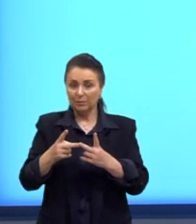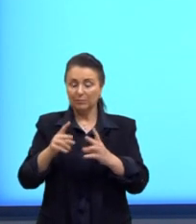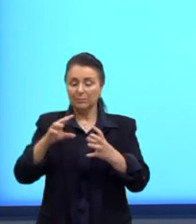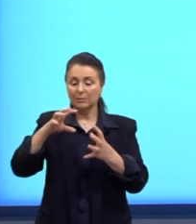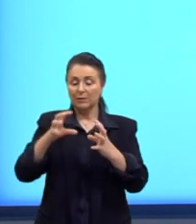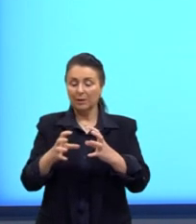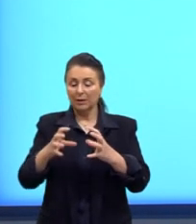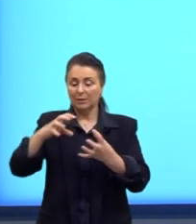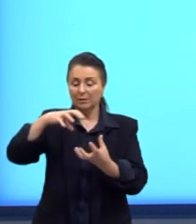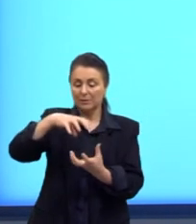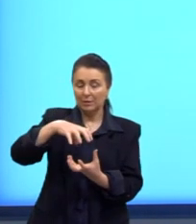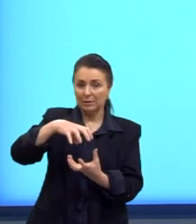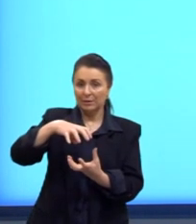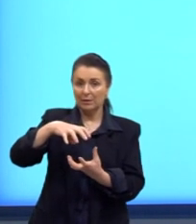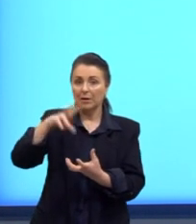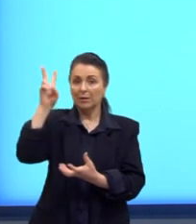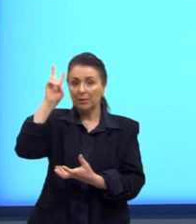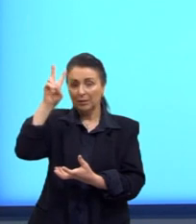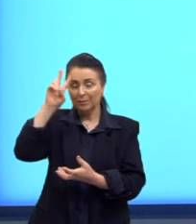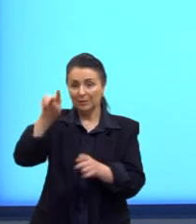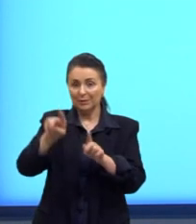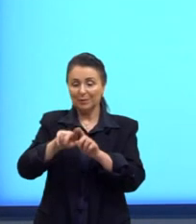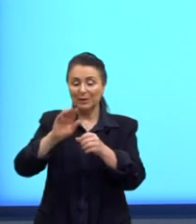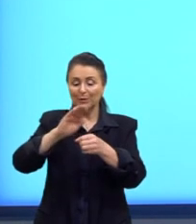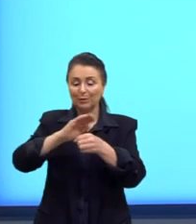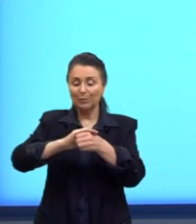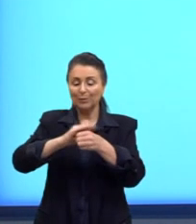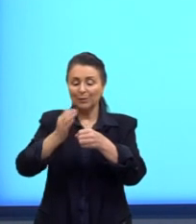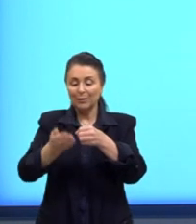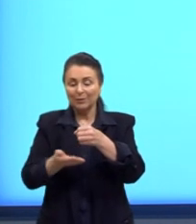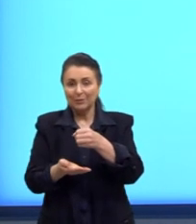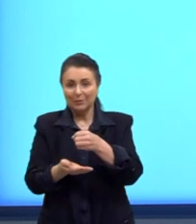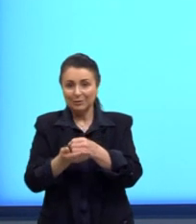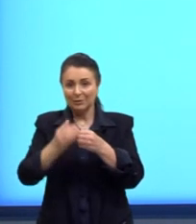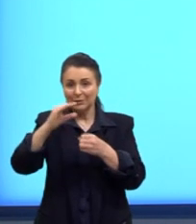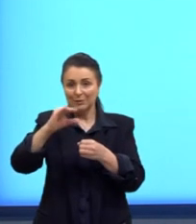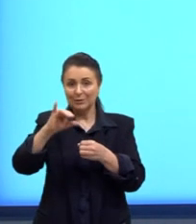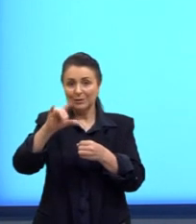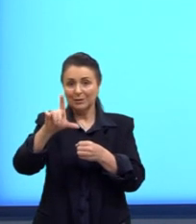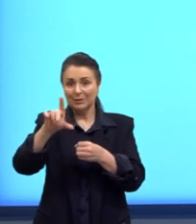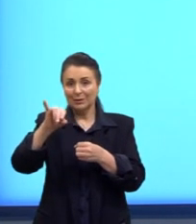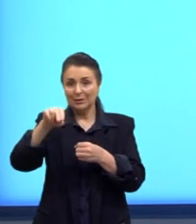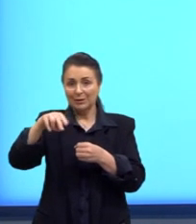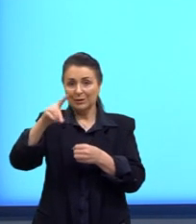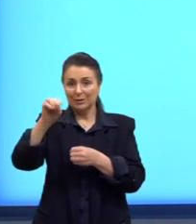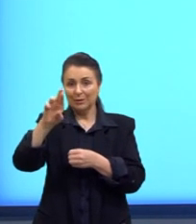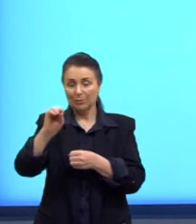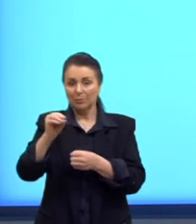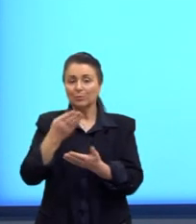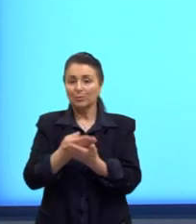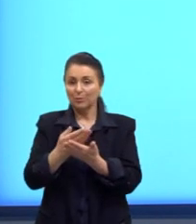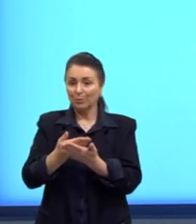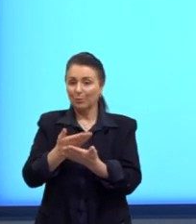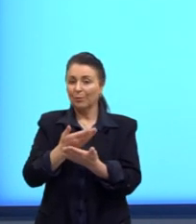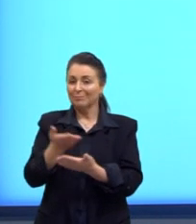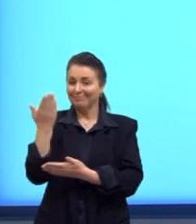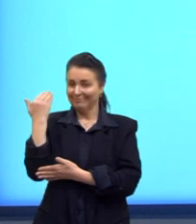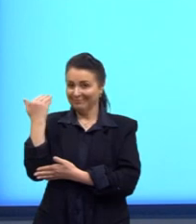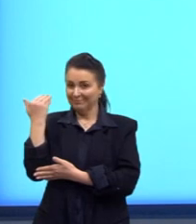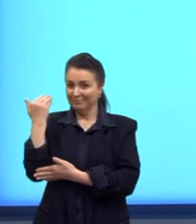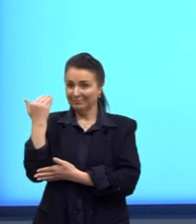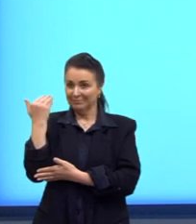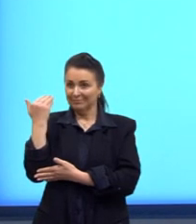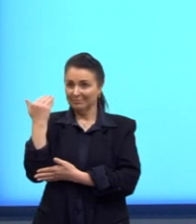esfera, e também relembrando ali um pouco do cilindro, que nós já vimos aí nas aulas anteriores. Para